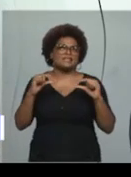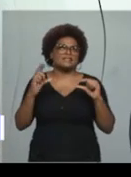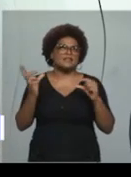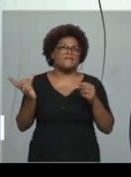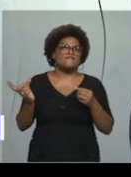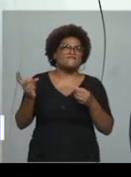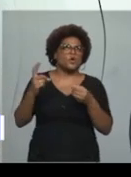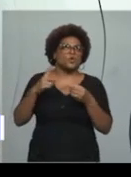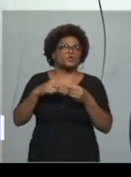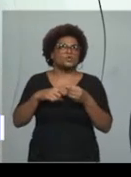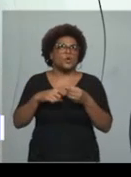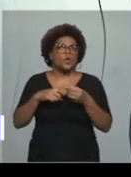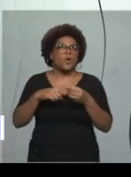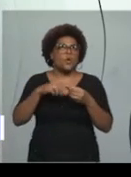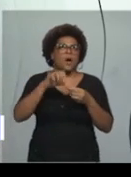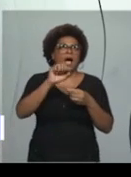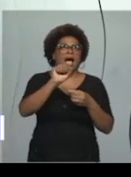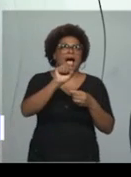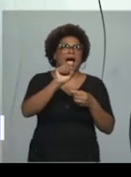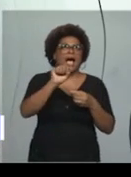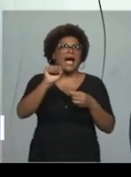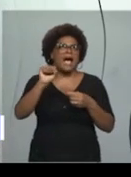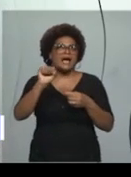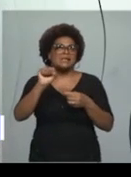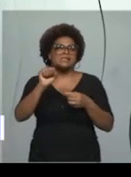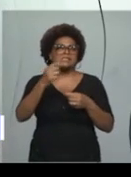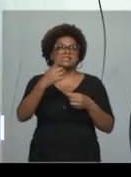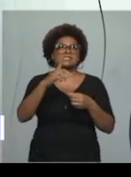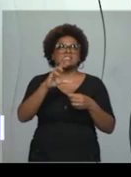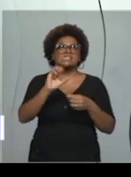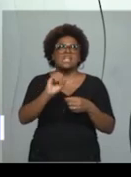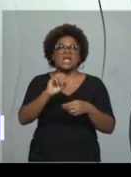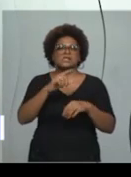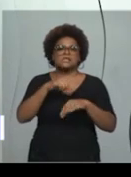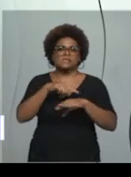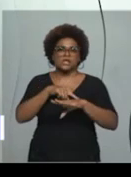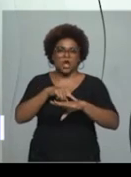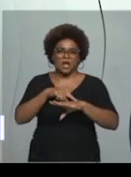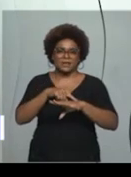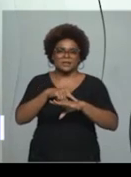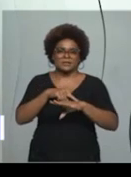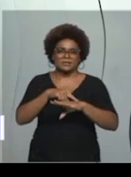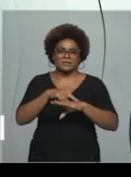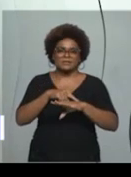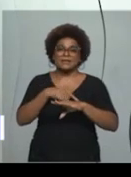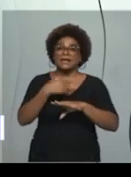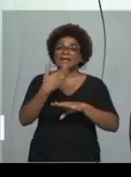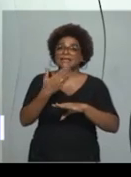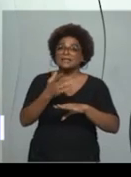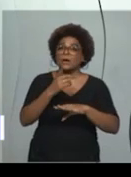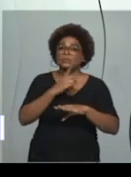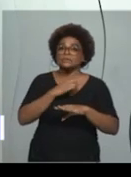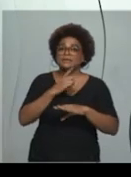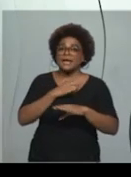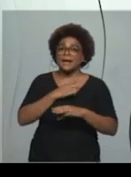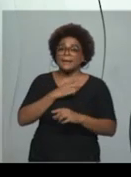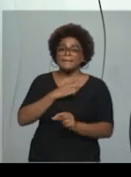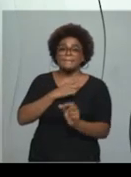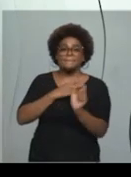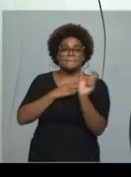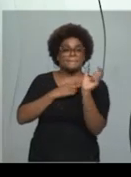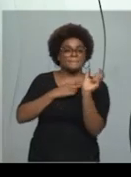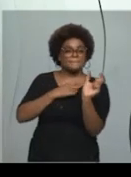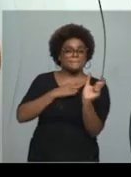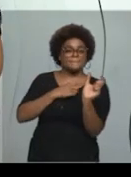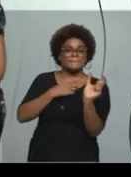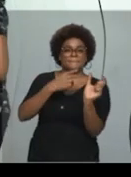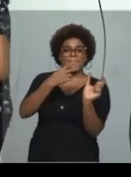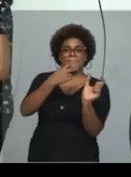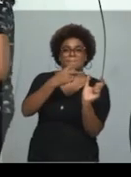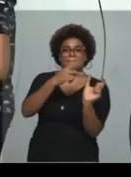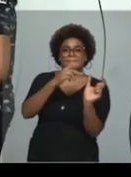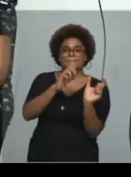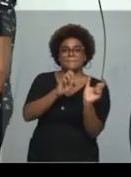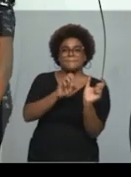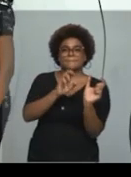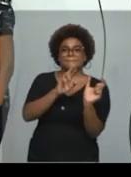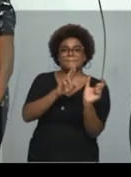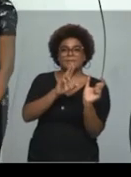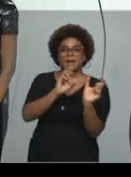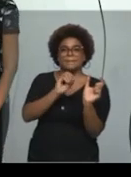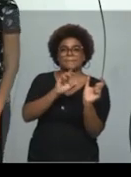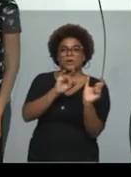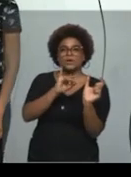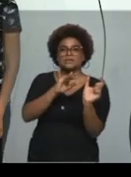porque é a preposição a, mais o artigo a, da palavra horas. Então, aqui,